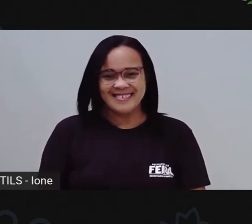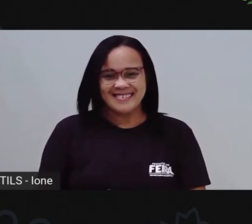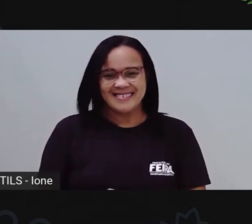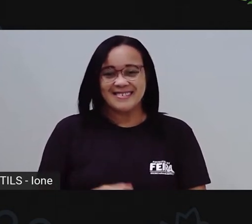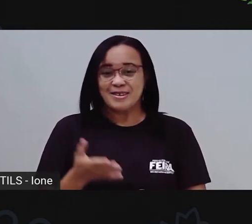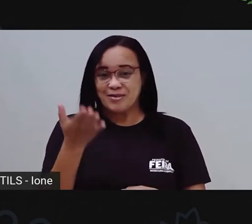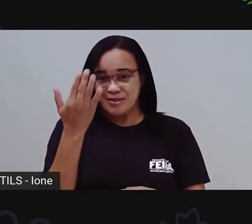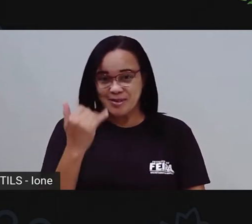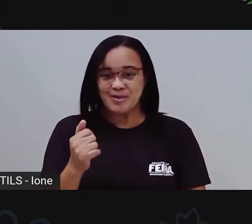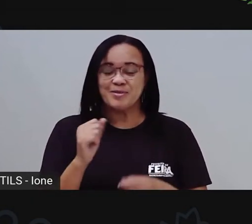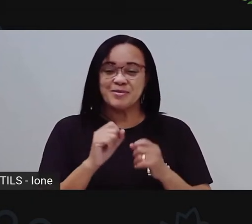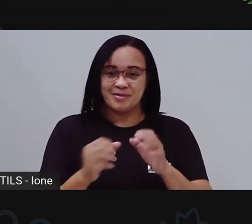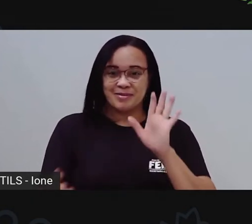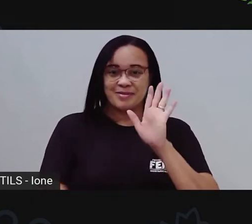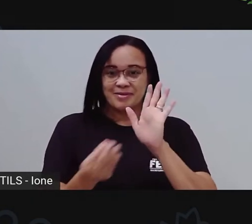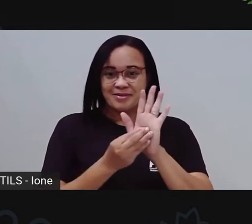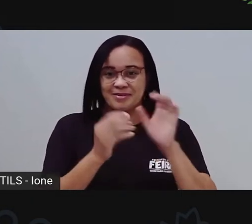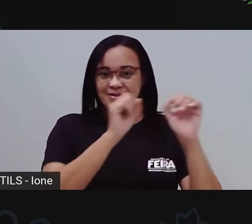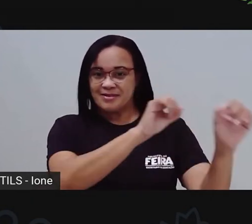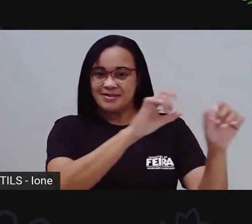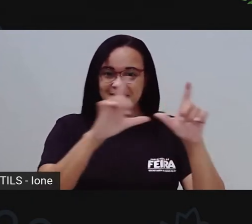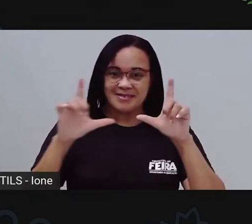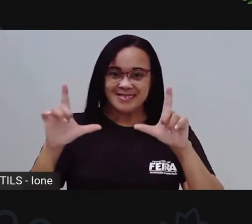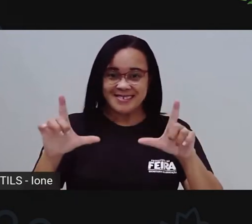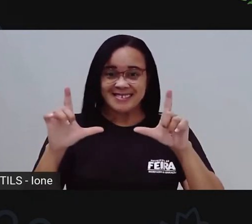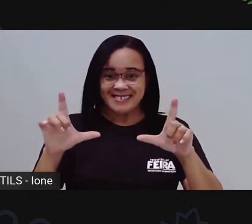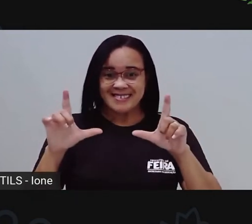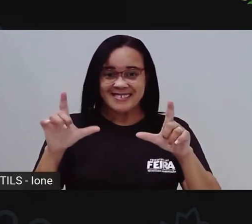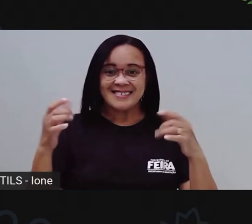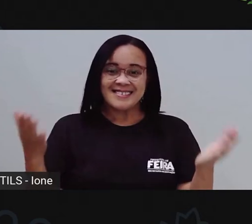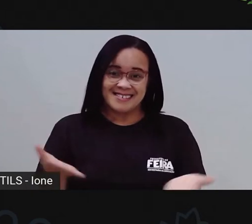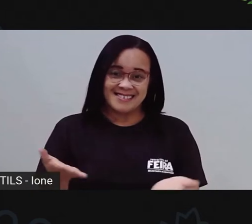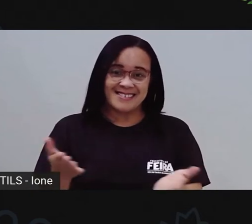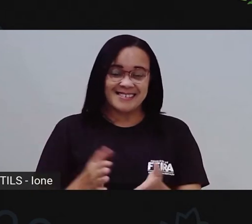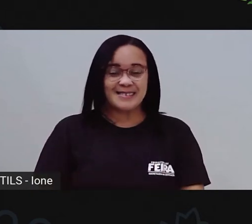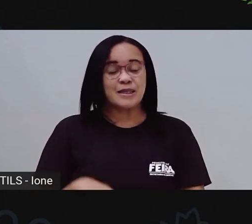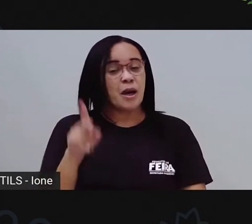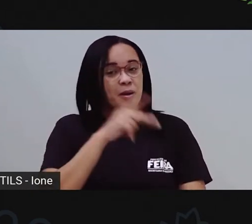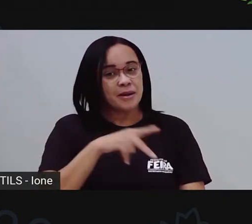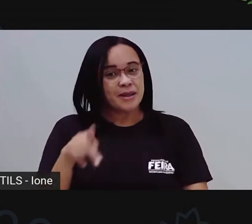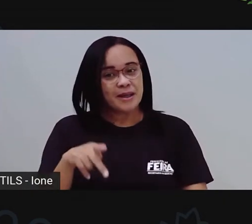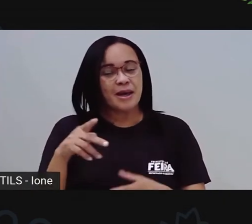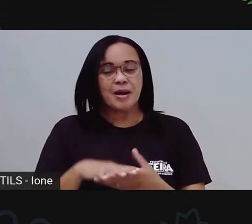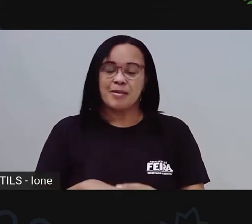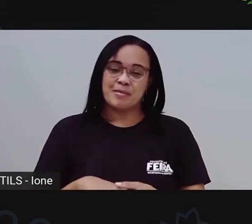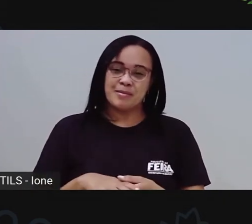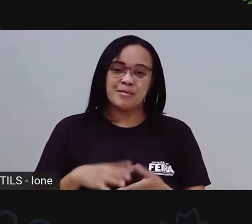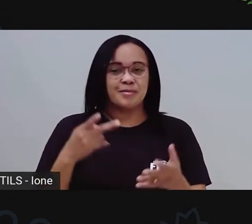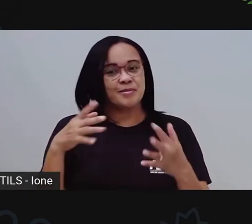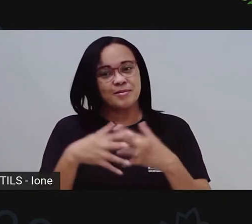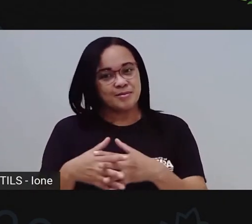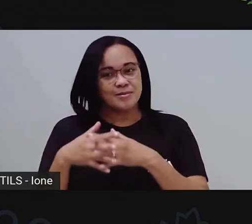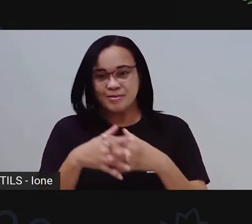vamos lá, vamos colocar aqui. Inclusive, a Pró estava na aula errada, nesse instante, esperando. Pronto. Aê,